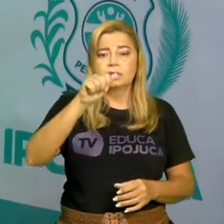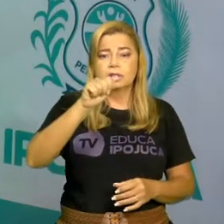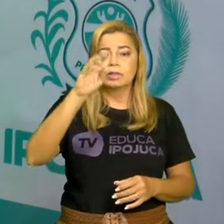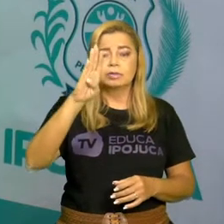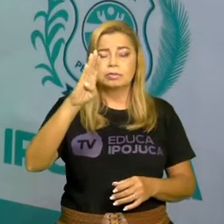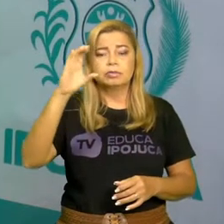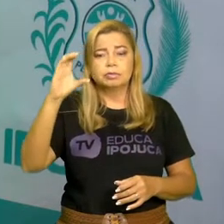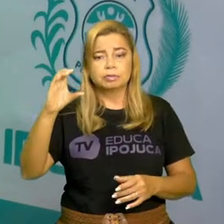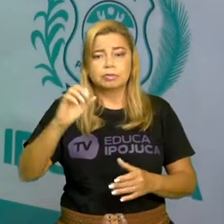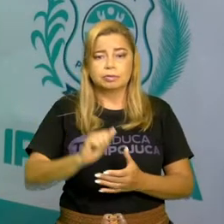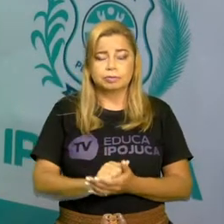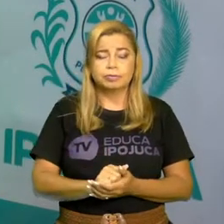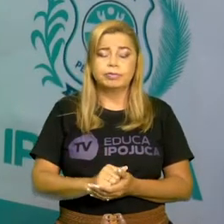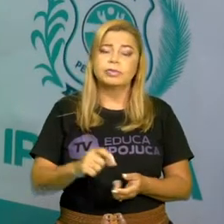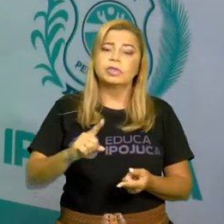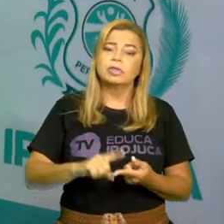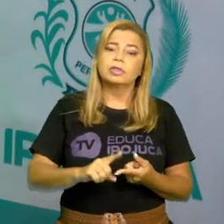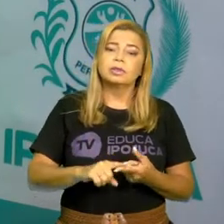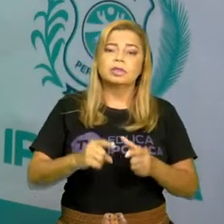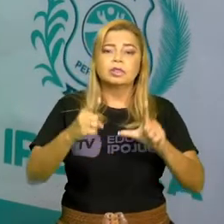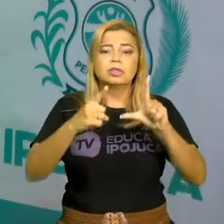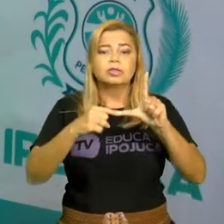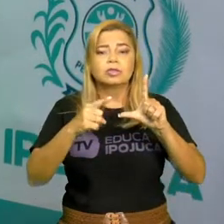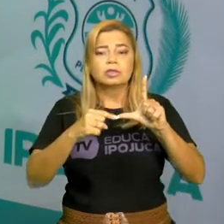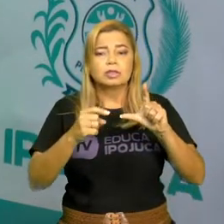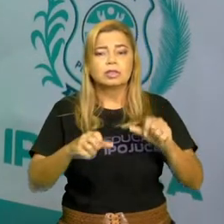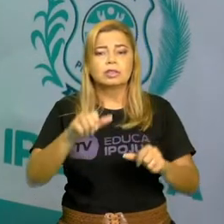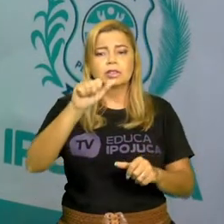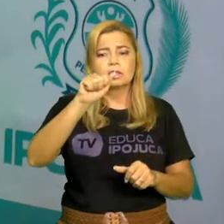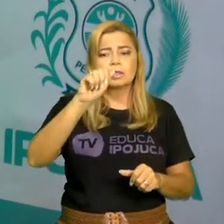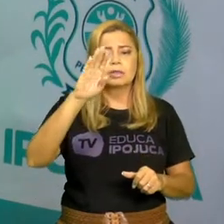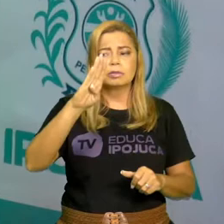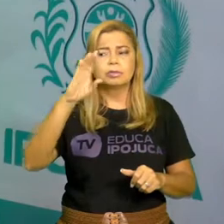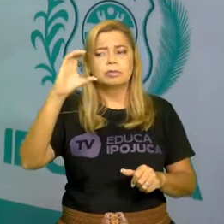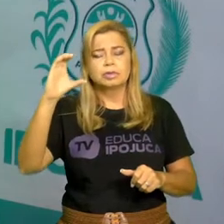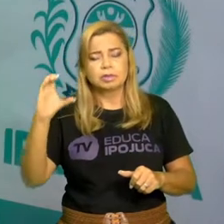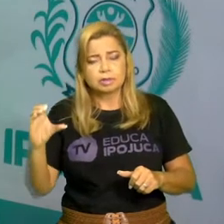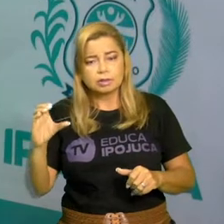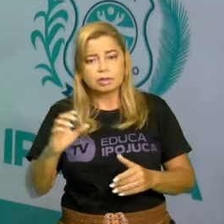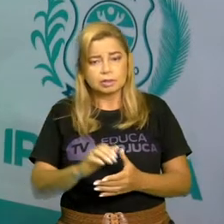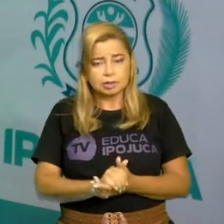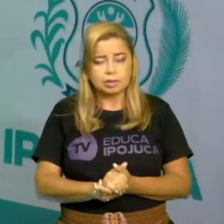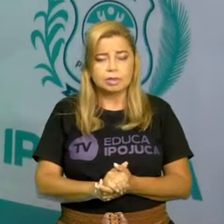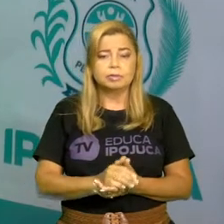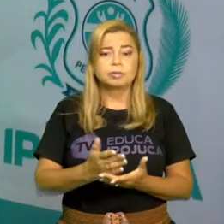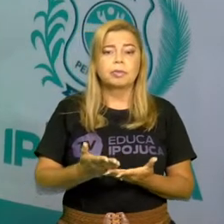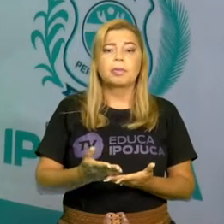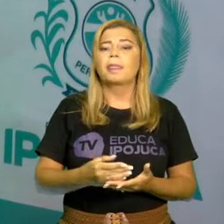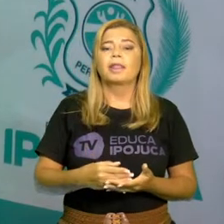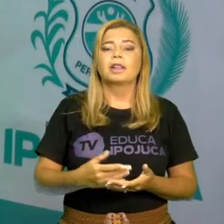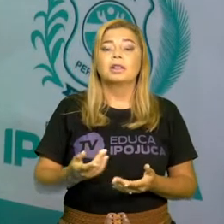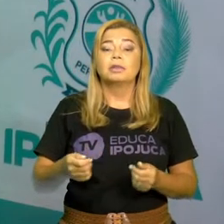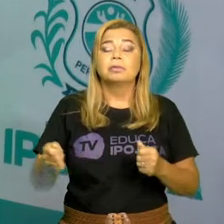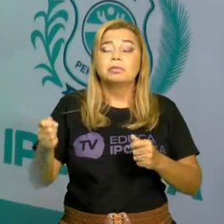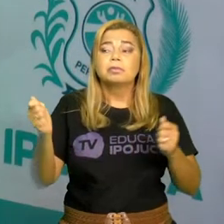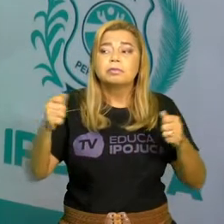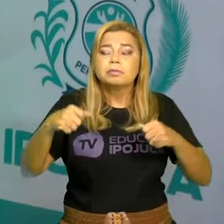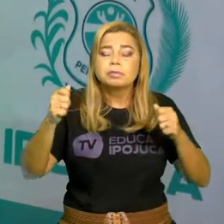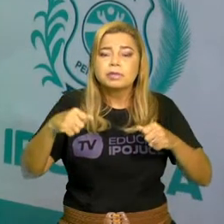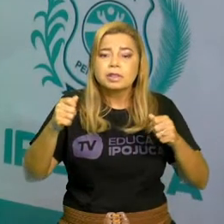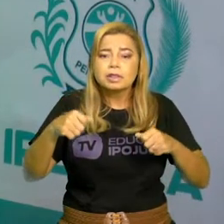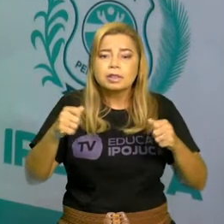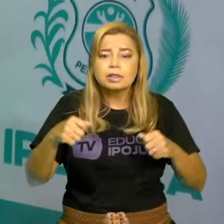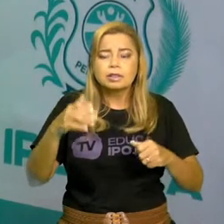letrinhas do alfabeto, elas têm uma ordem e essa ordem a gente, quando formos escrever as